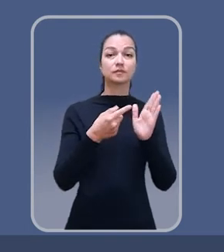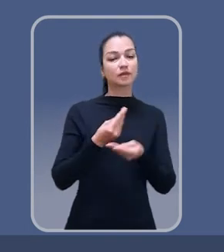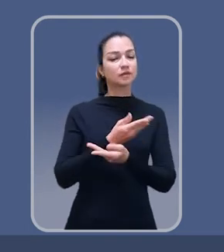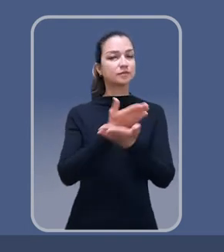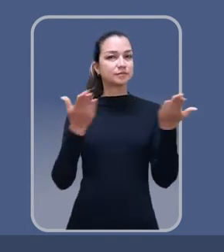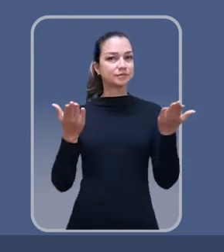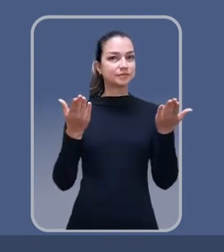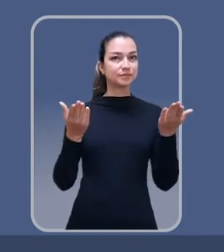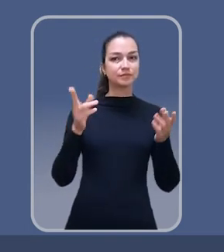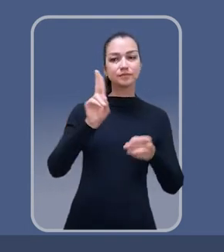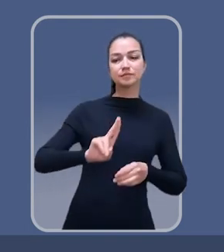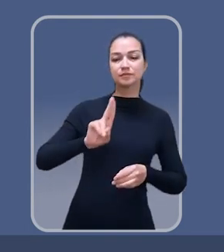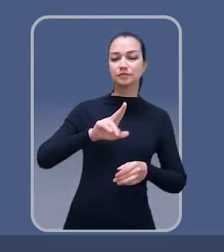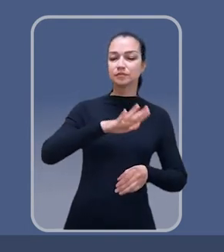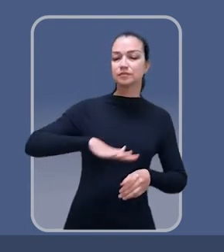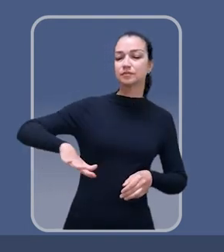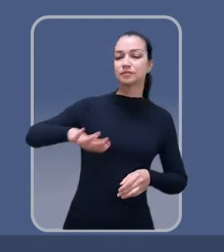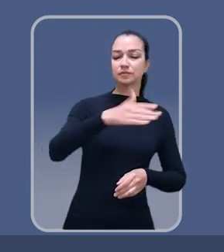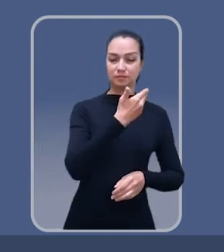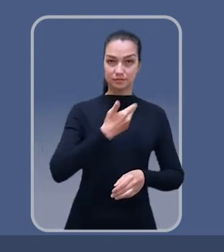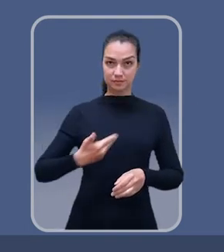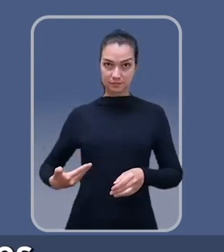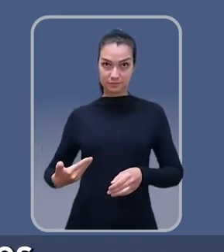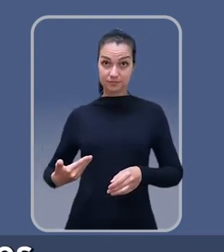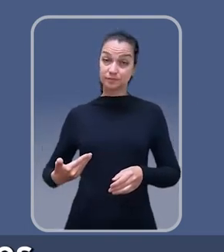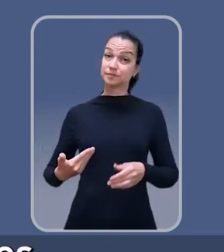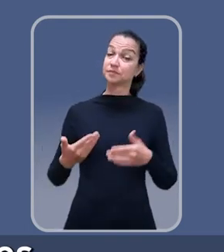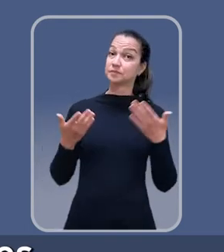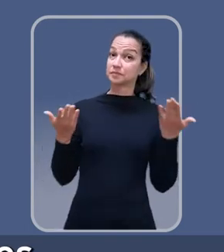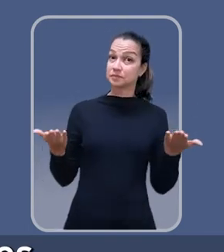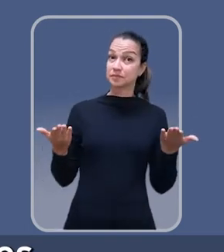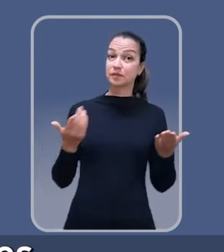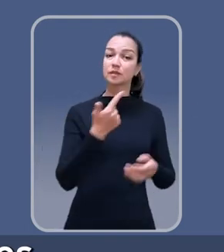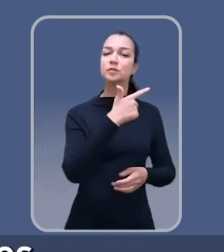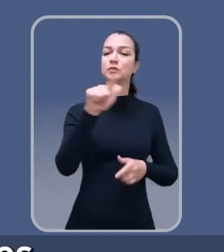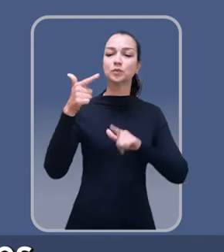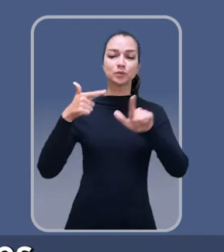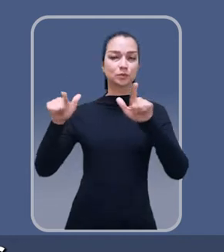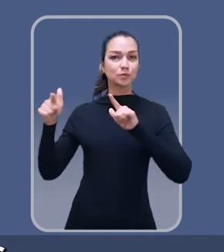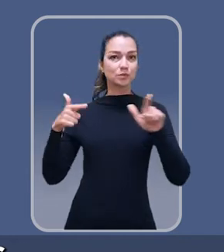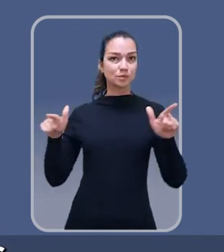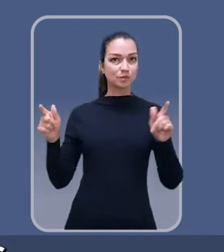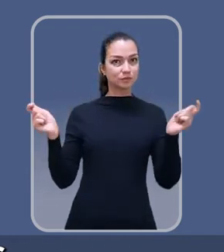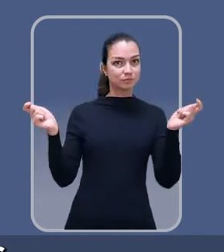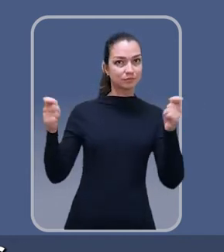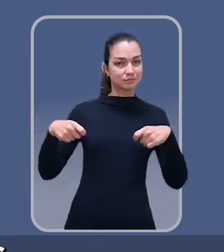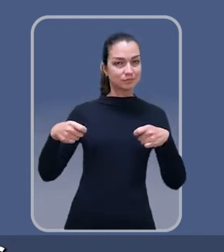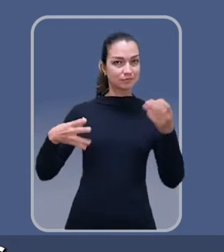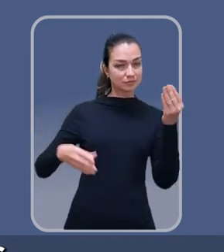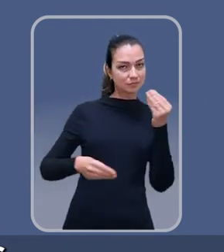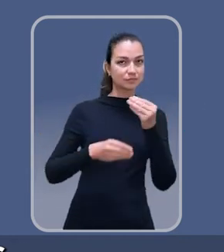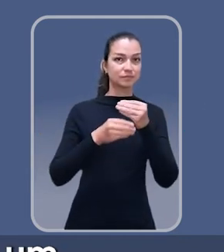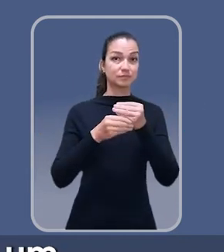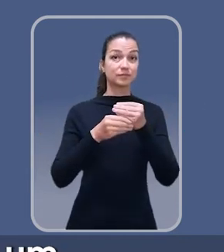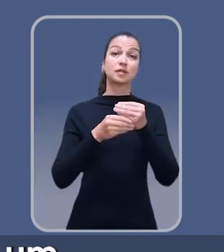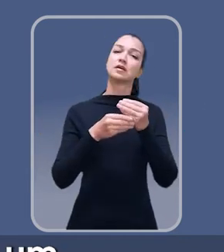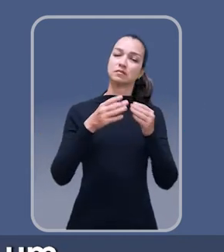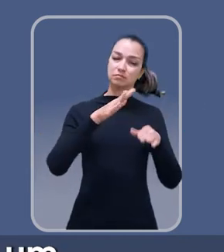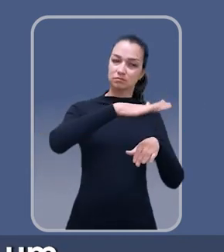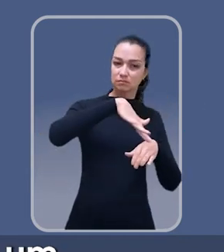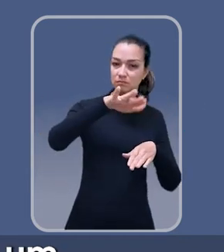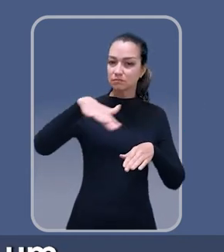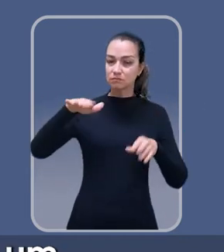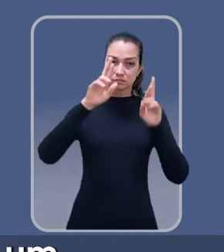é oferecer maior uso para os espaços públicos, ou seja, oferecer outras atividades que possam ser implementadas, claro,